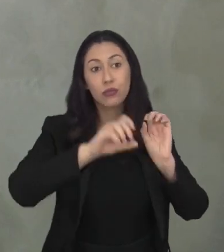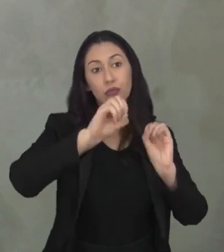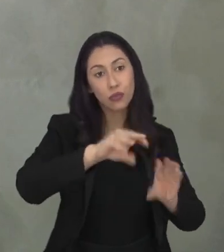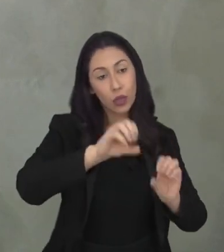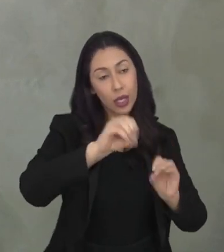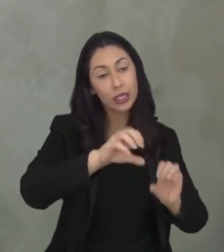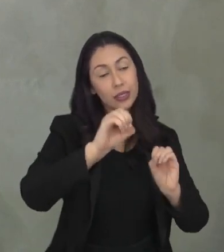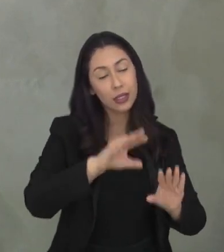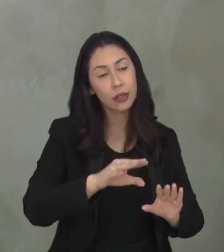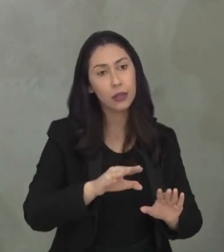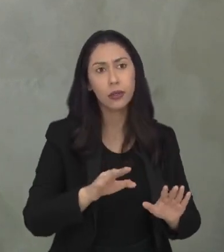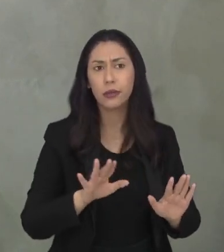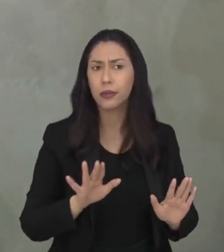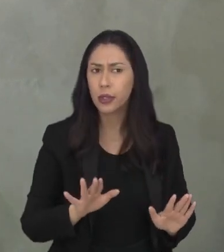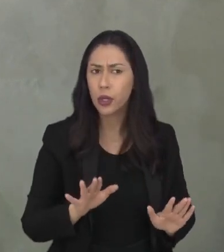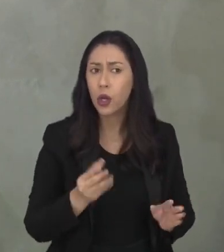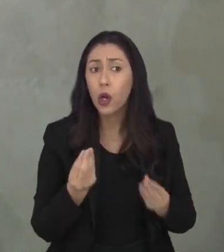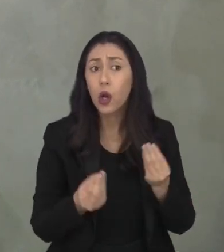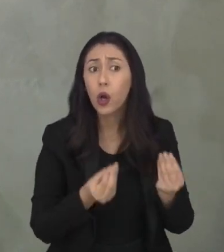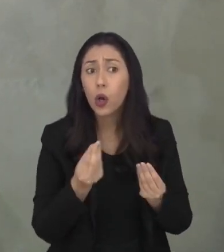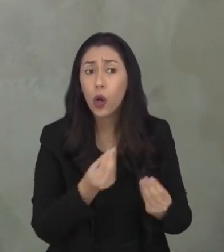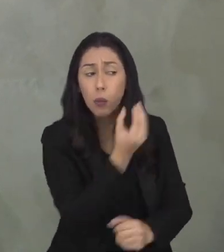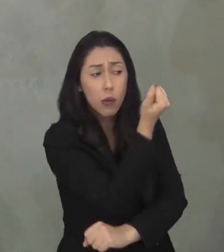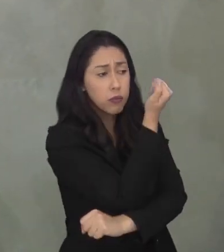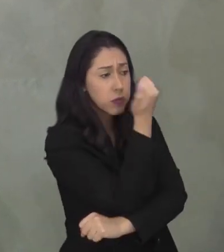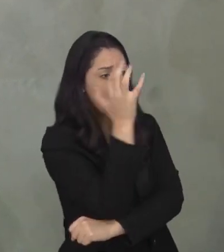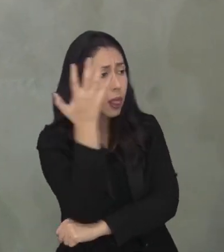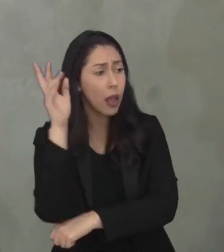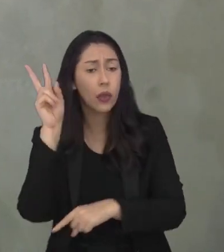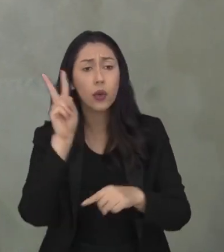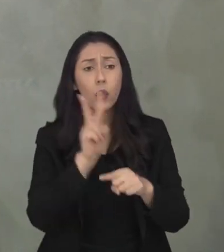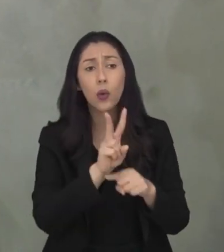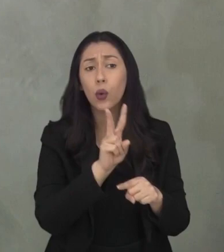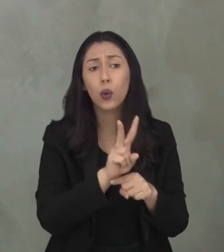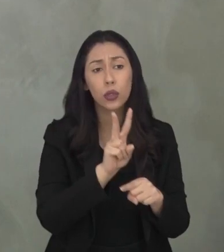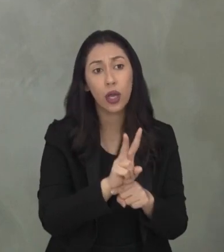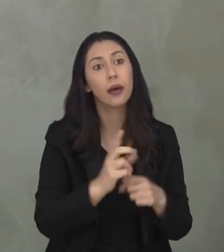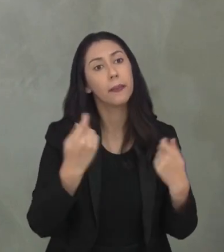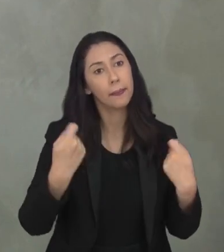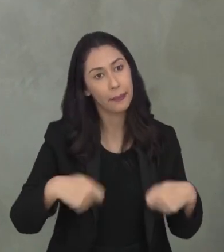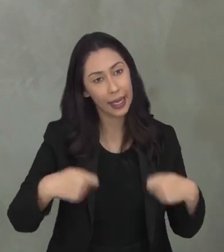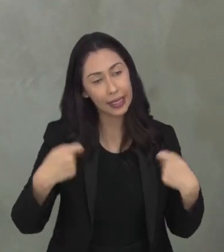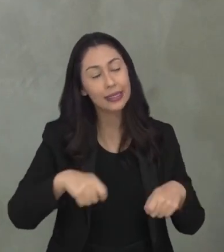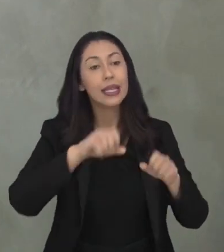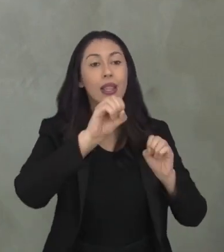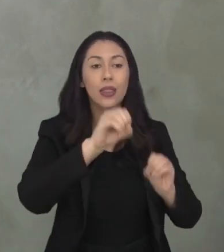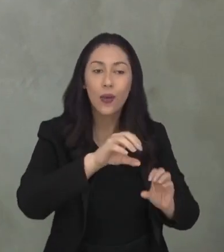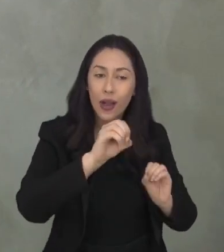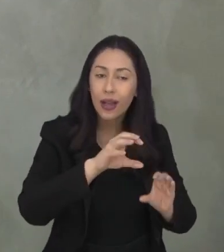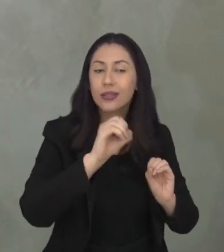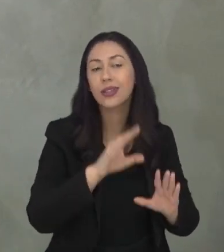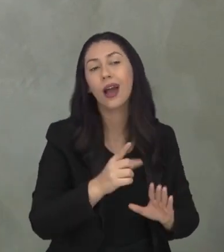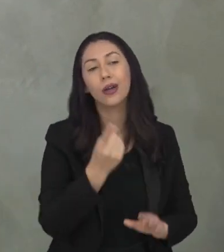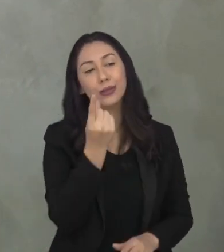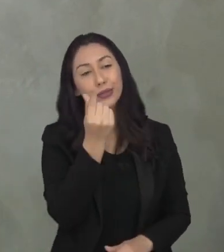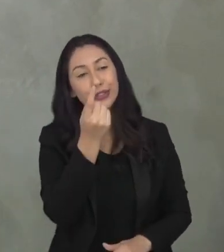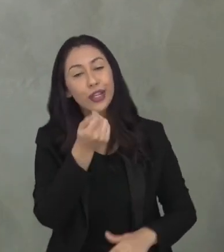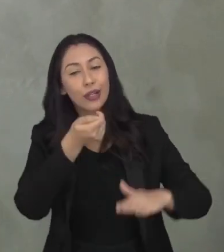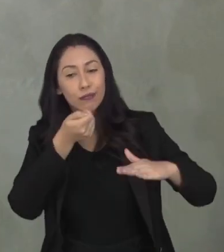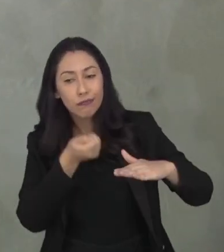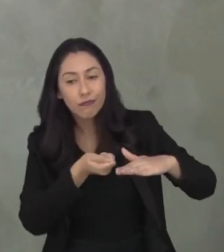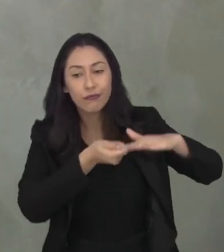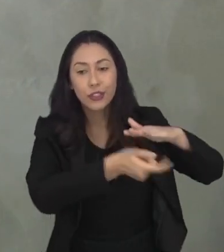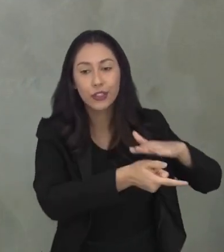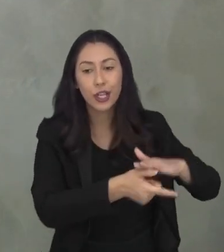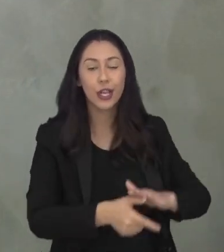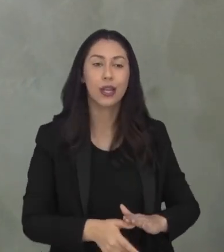projeto de educação. Porque como é que você preserva a natureza é com a educação também. é com investimento com